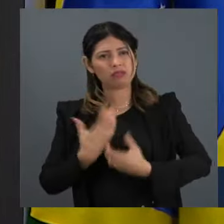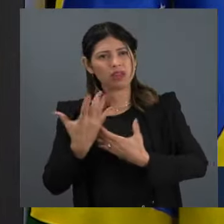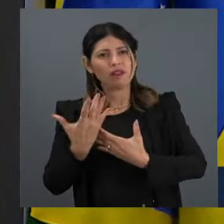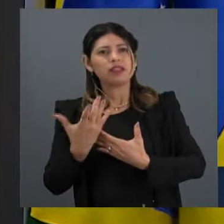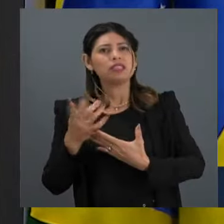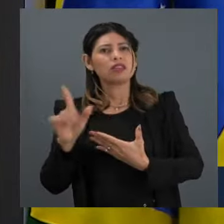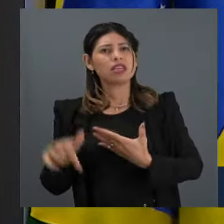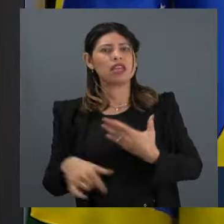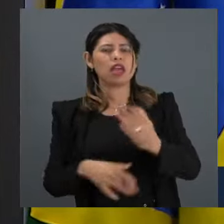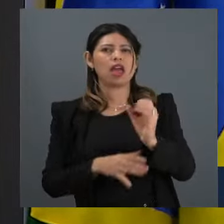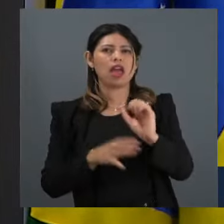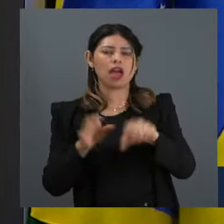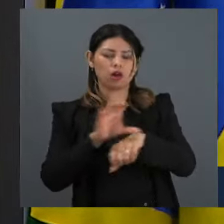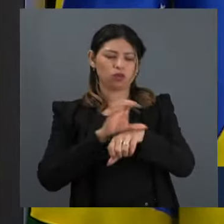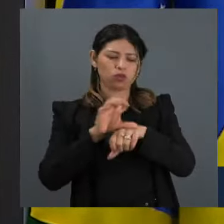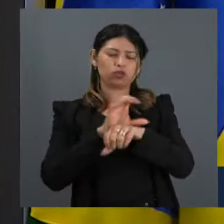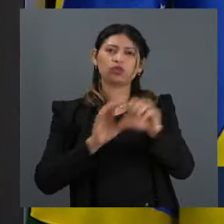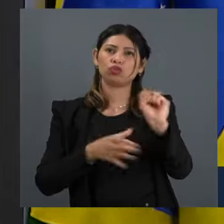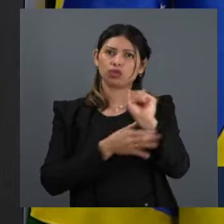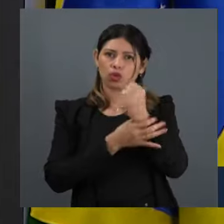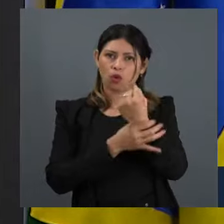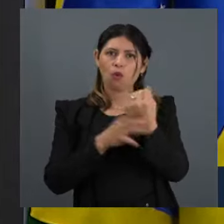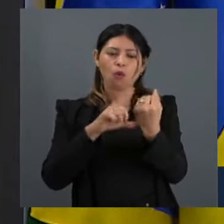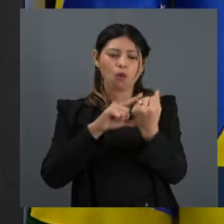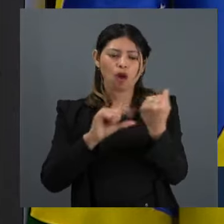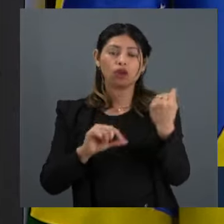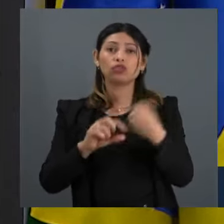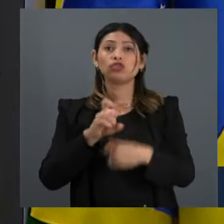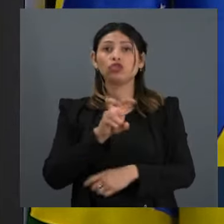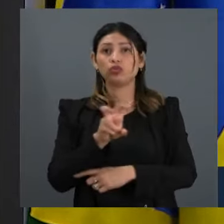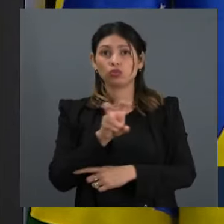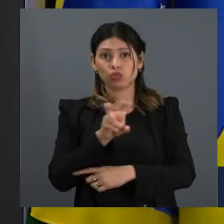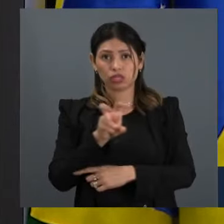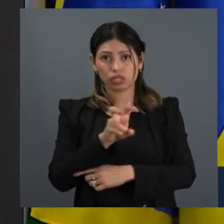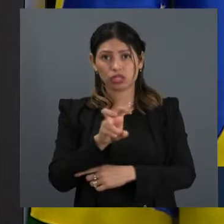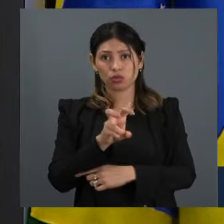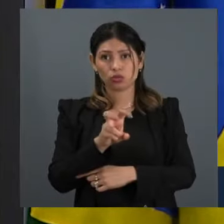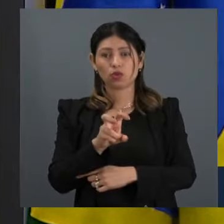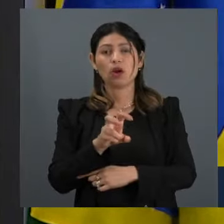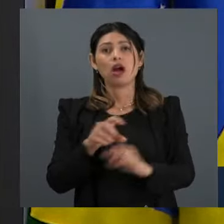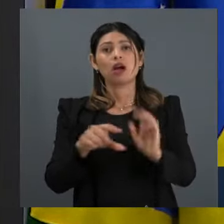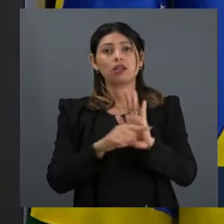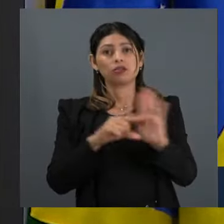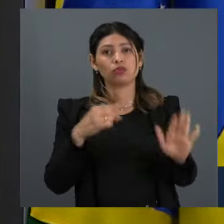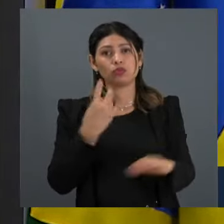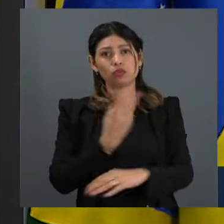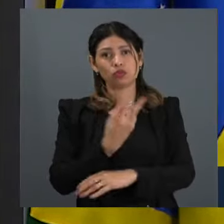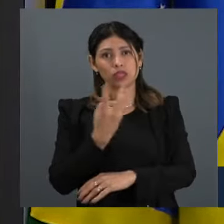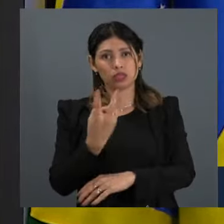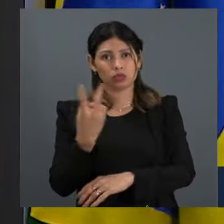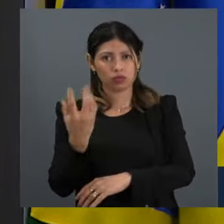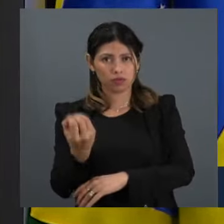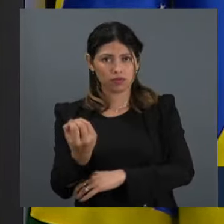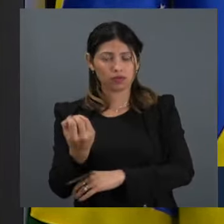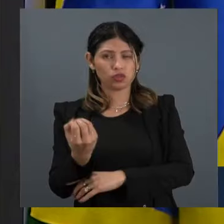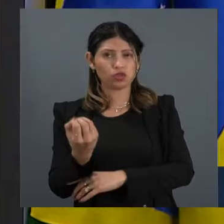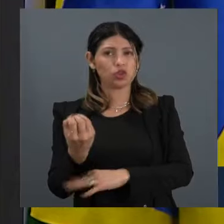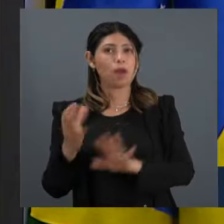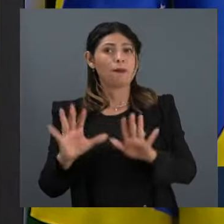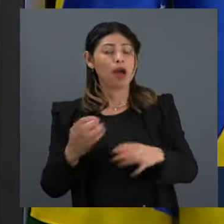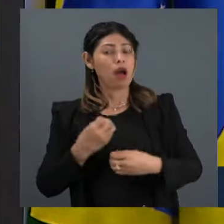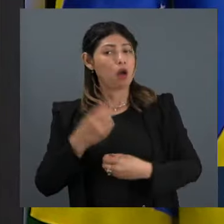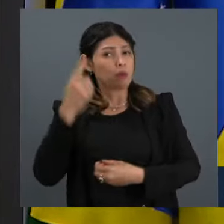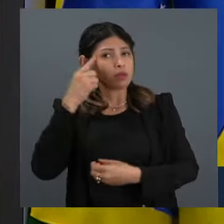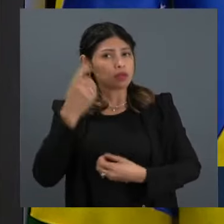nossa Constituição em seu artigo 5º e 220. A manifestação de pensamento,